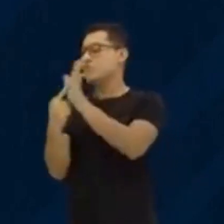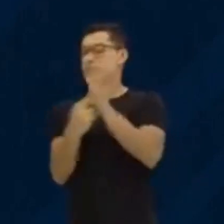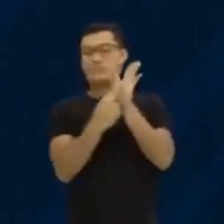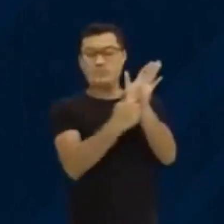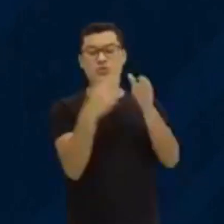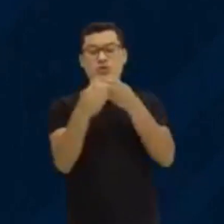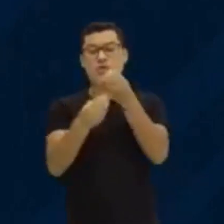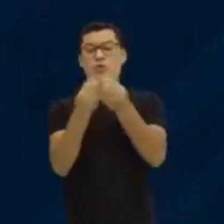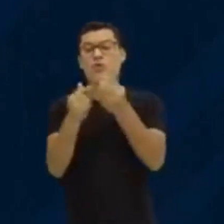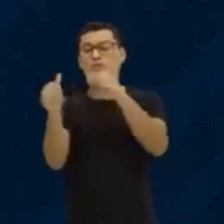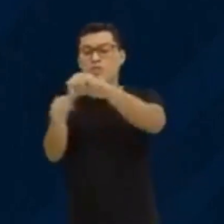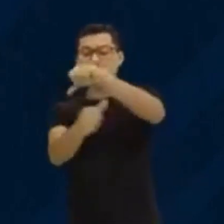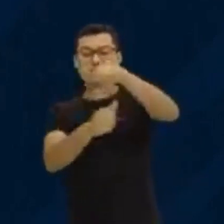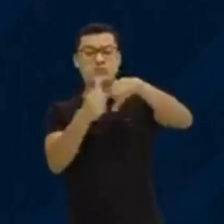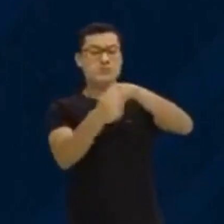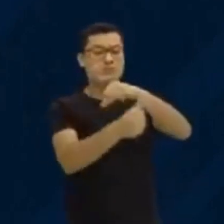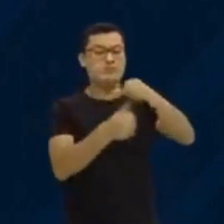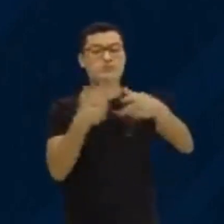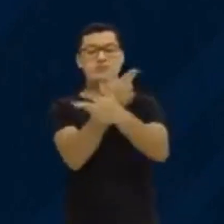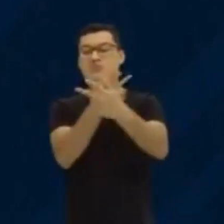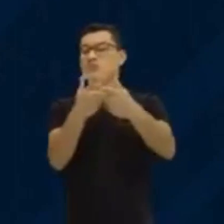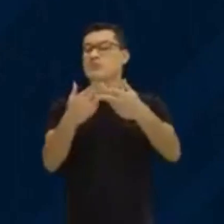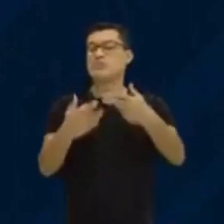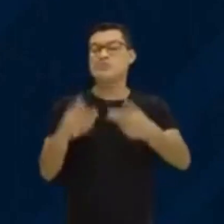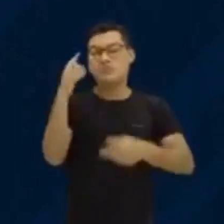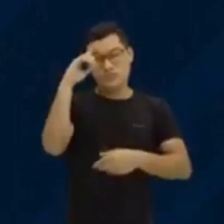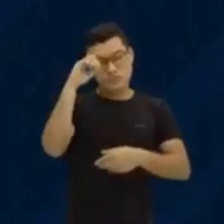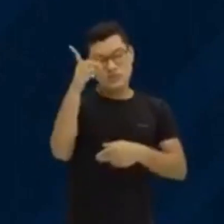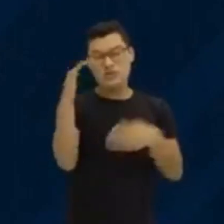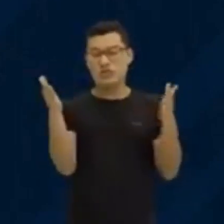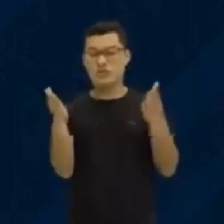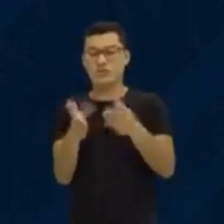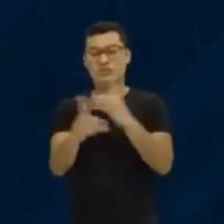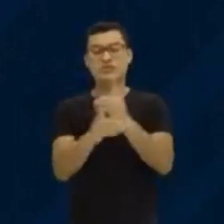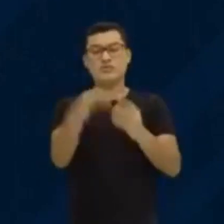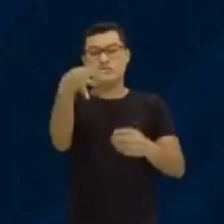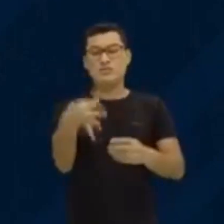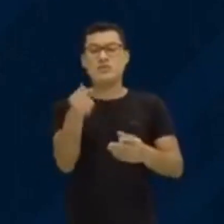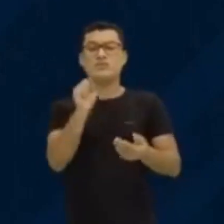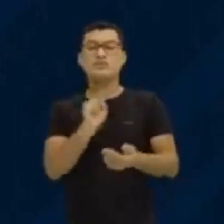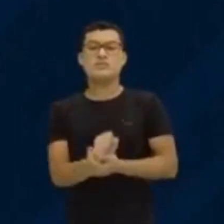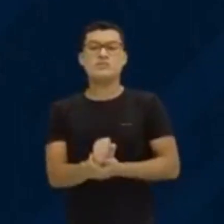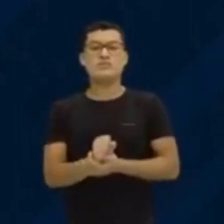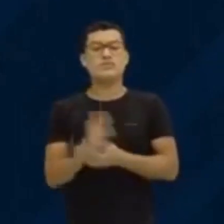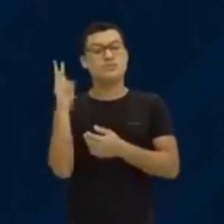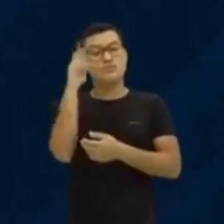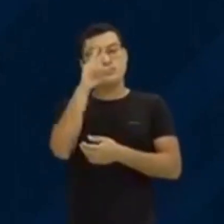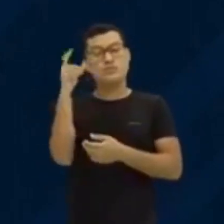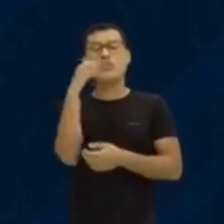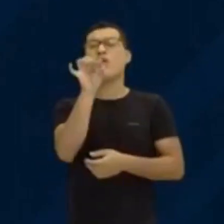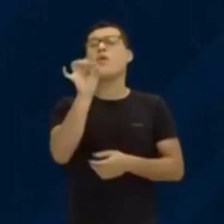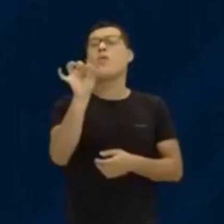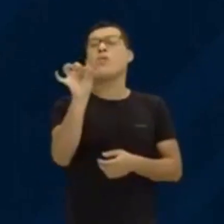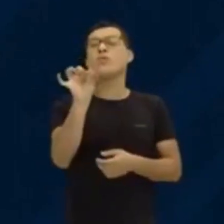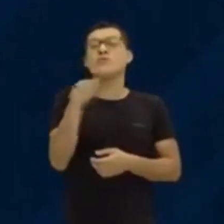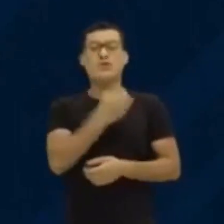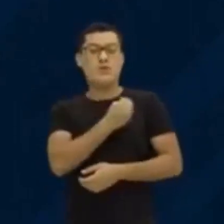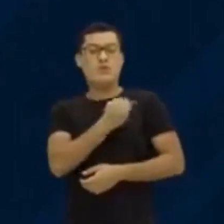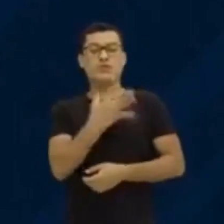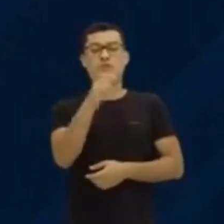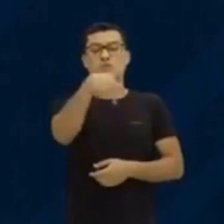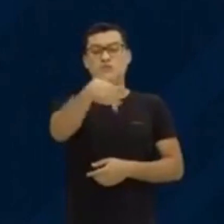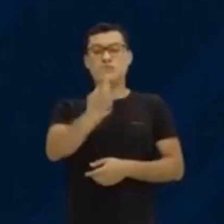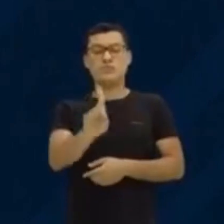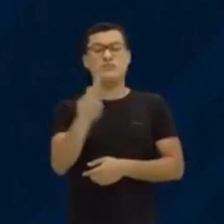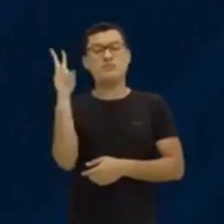transformar um formato em outro. Que essa que a ideia desse nosso encontro de hoje. Tá certo? Mas primeiro, vamos relembrar o que são números racionais. E para